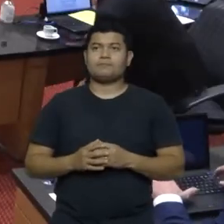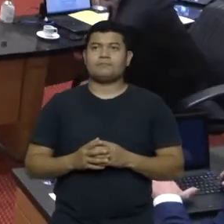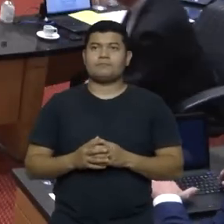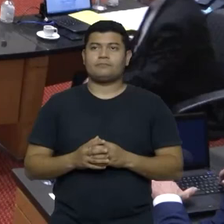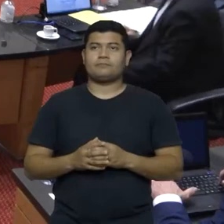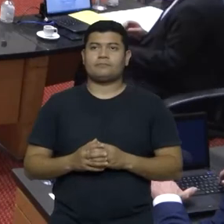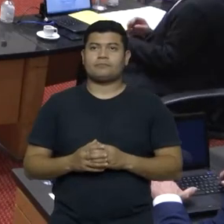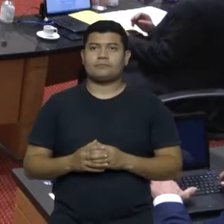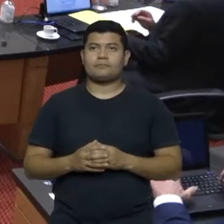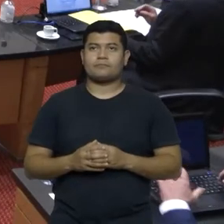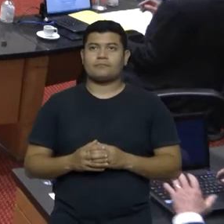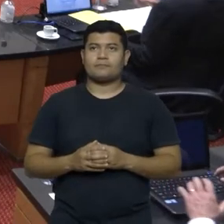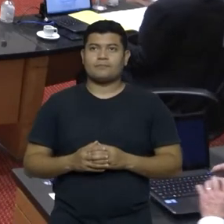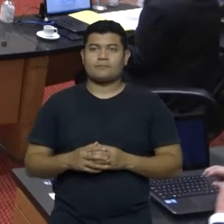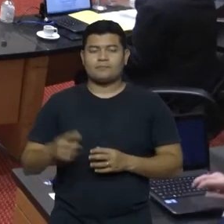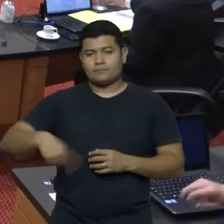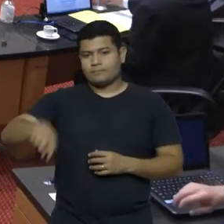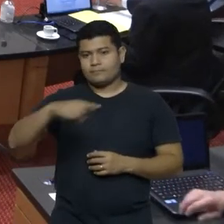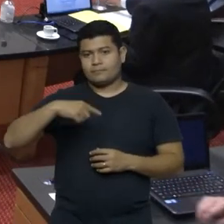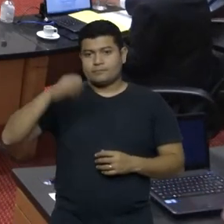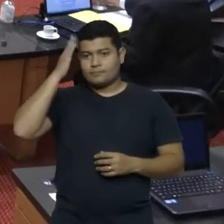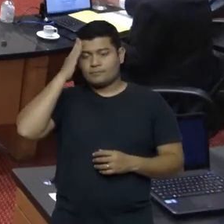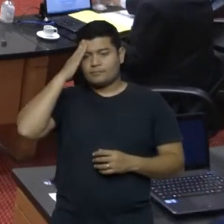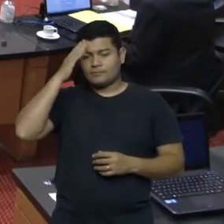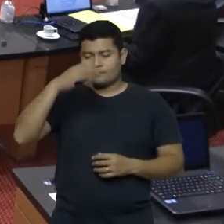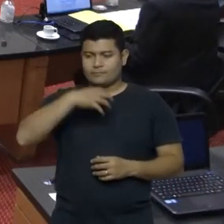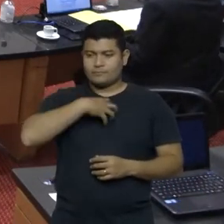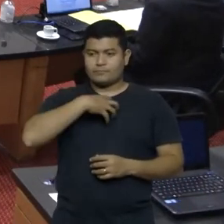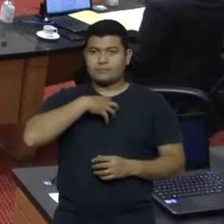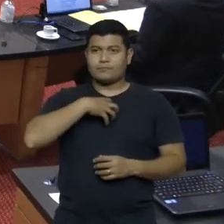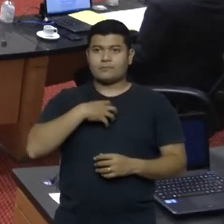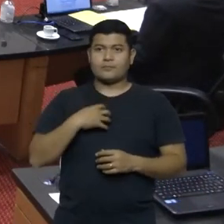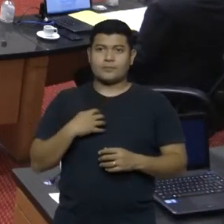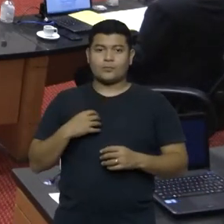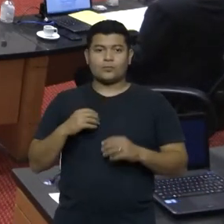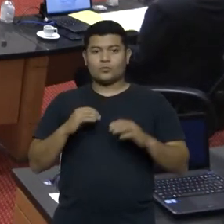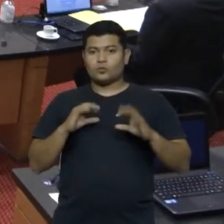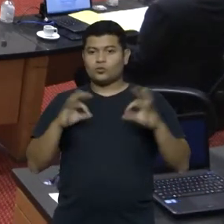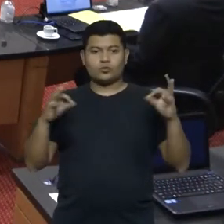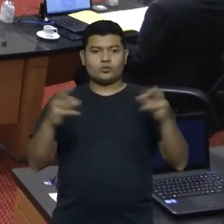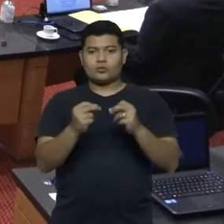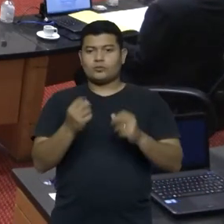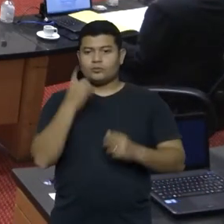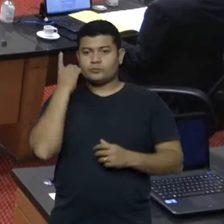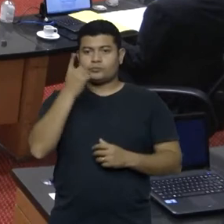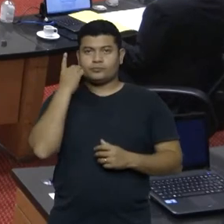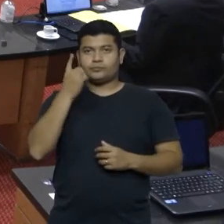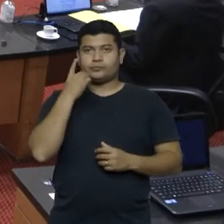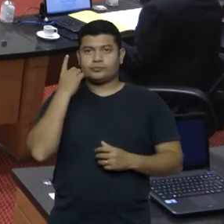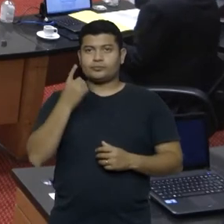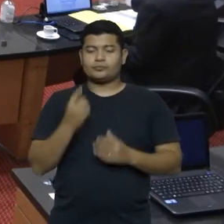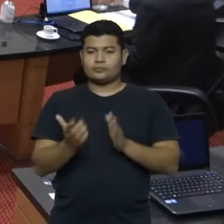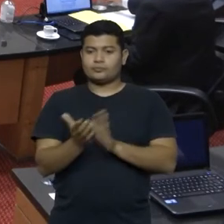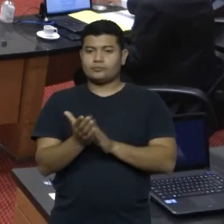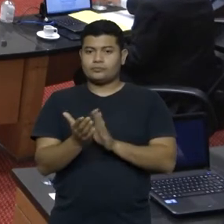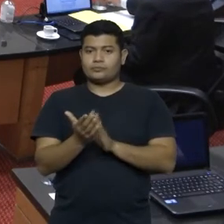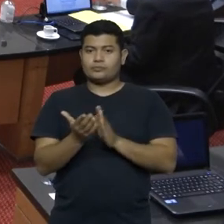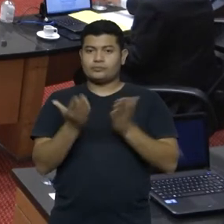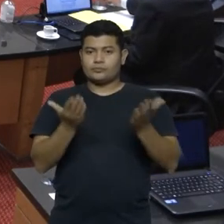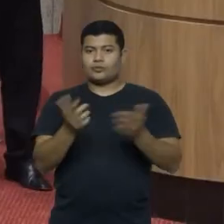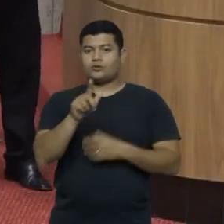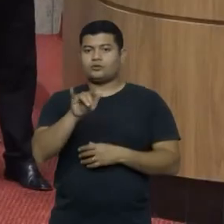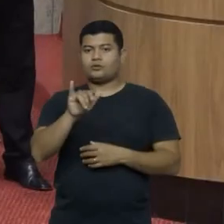A gente sabe que é o sentimento de todos os deputados, então, vamos parabenizar o Diba